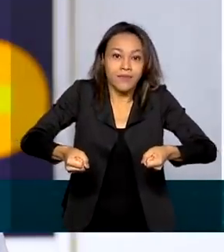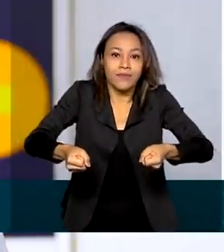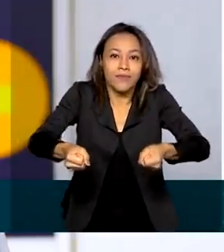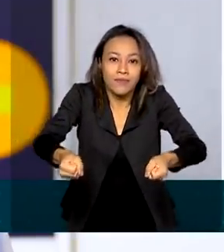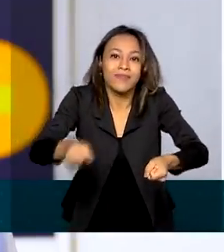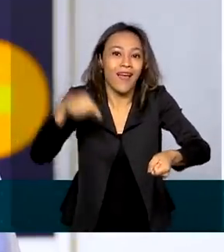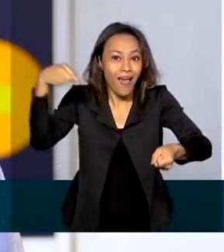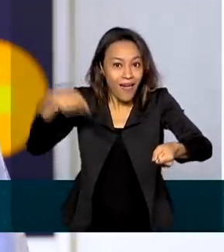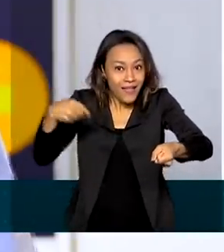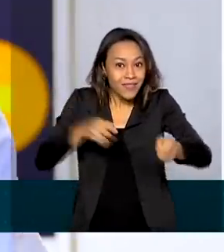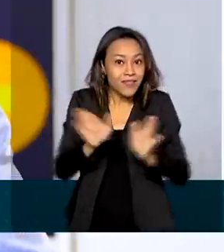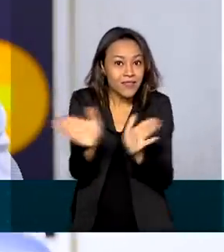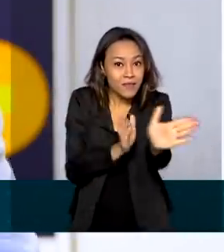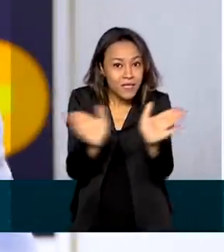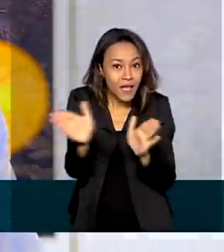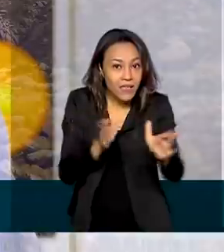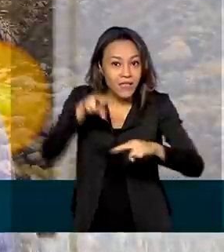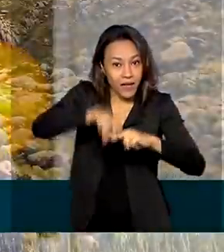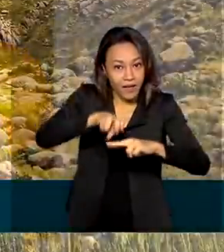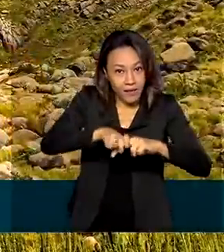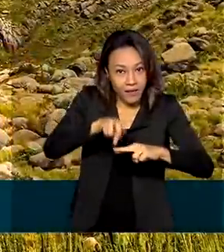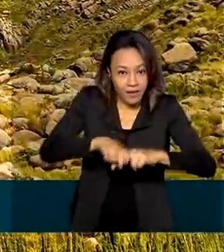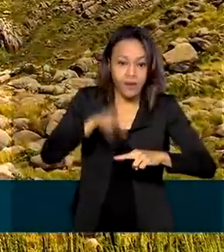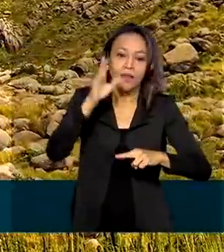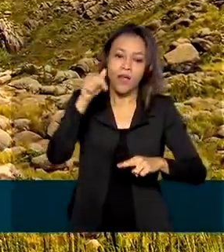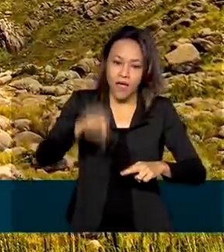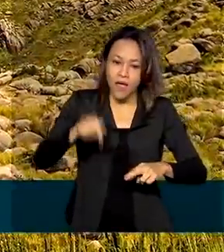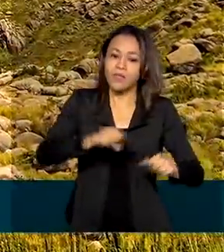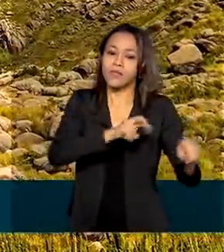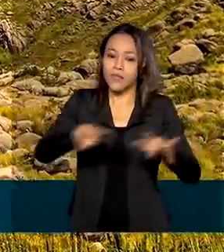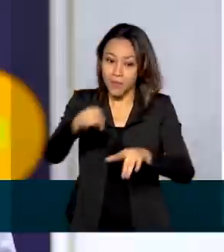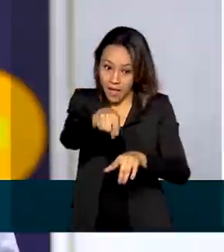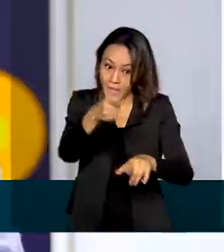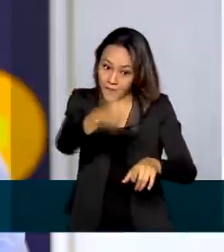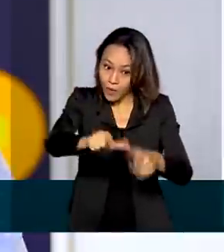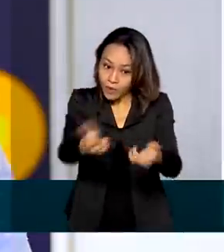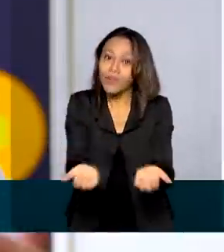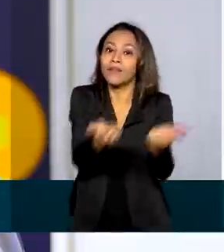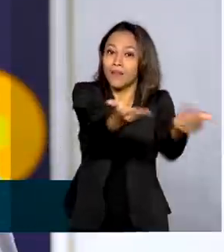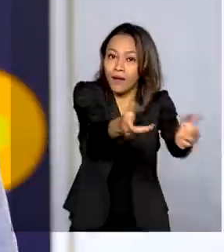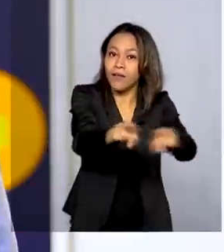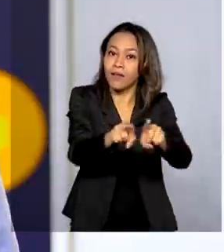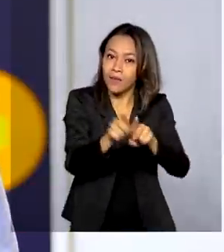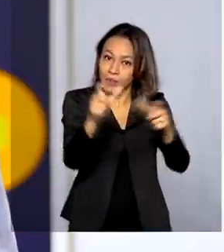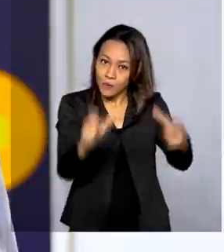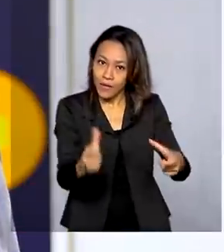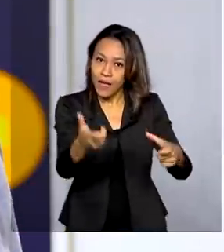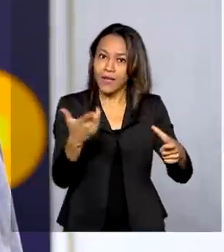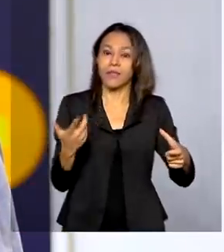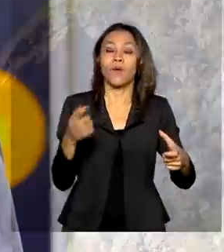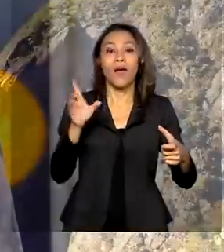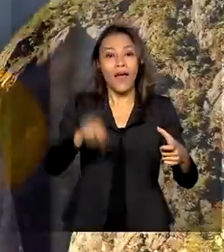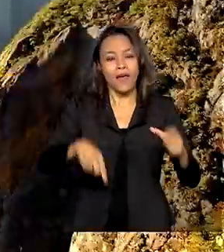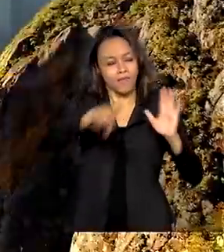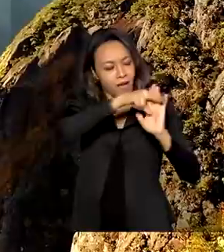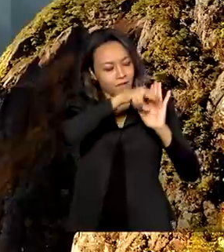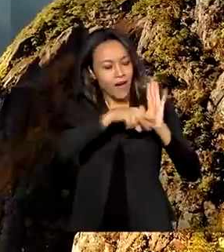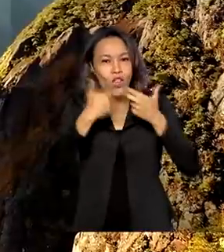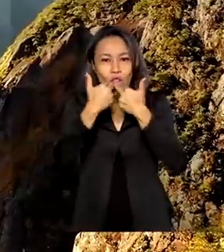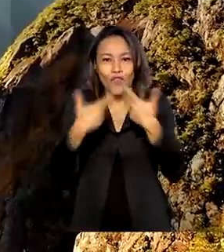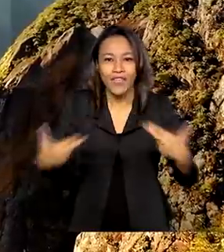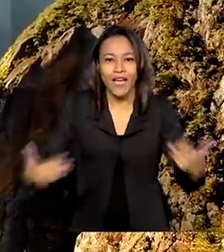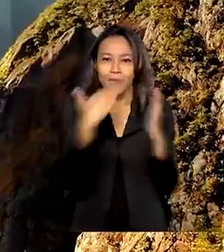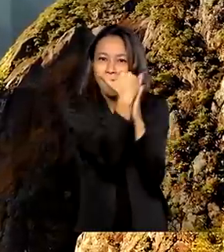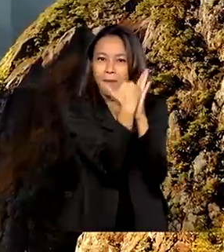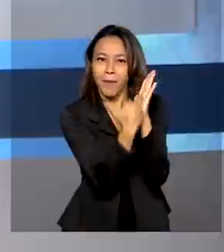cadeira Juliette de acessibilidade foi também entregue essa semana no Parque de Itatiaia, portanto, compondo esse pacote de novidades para o